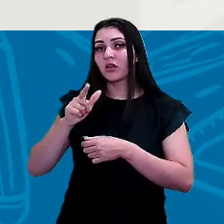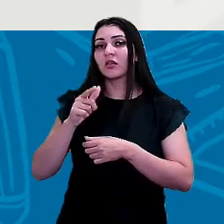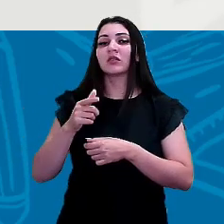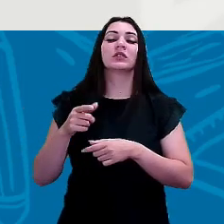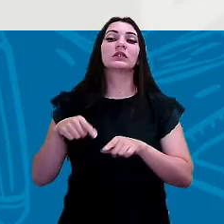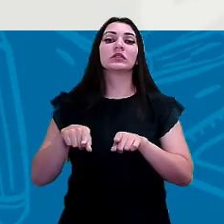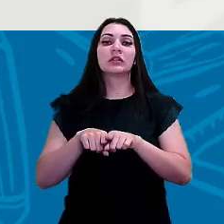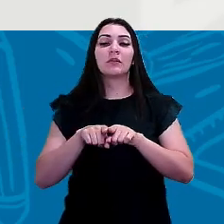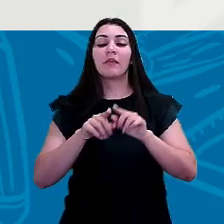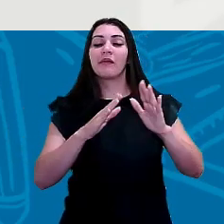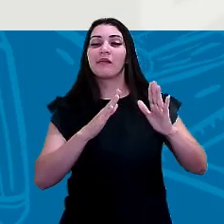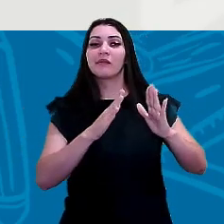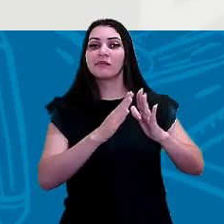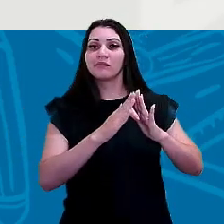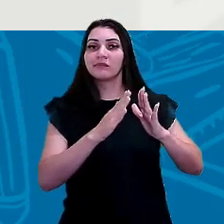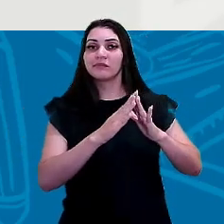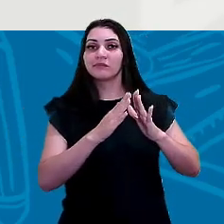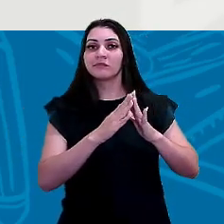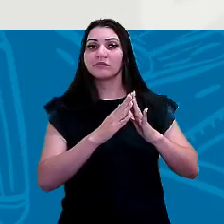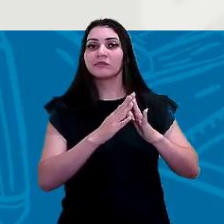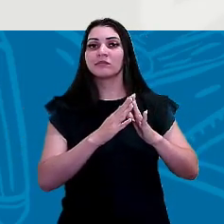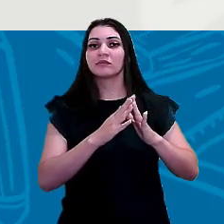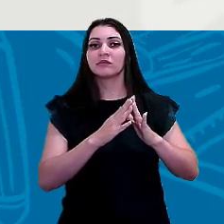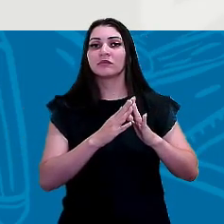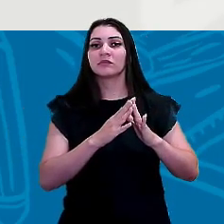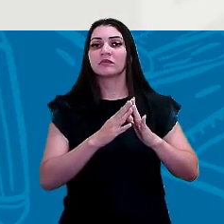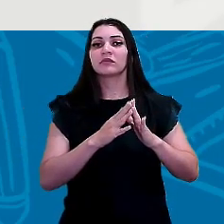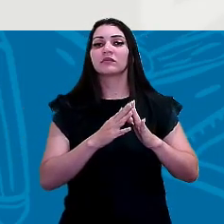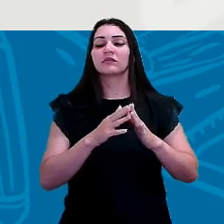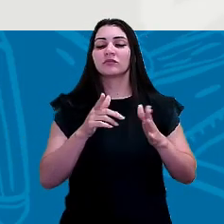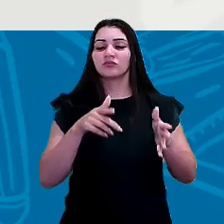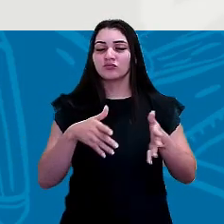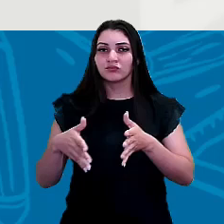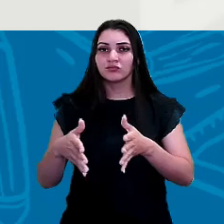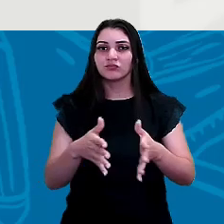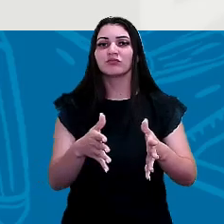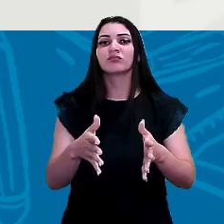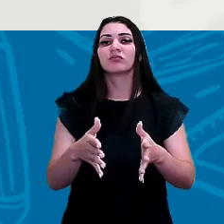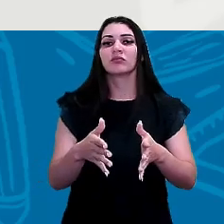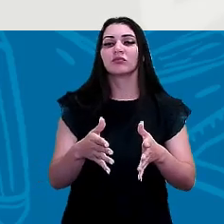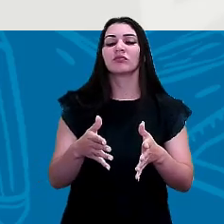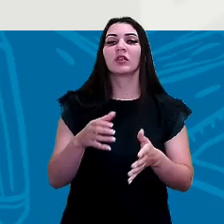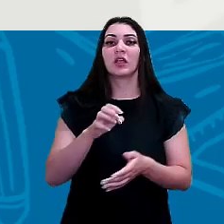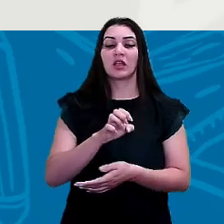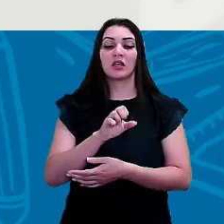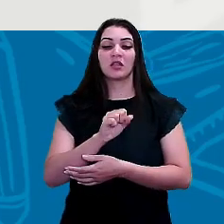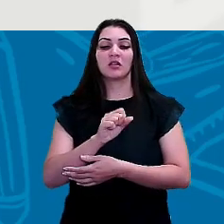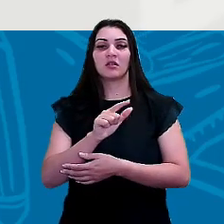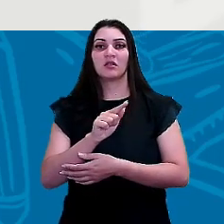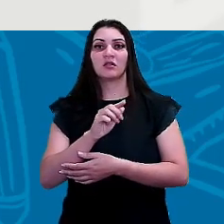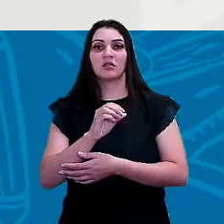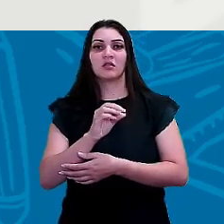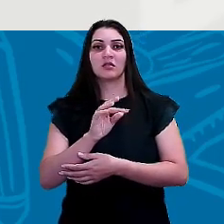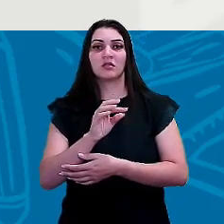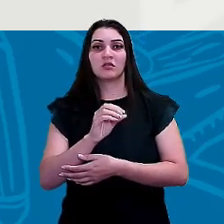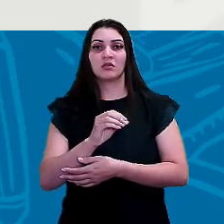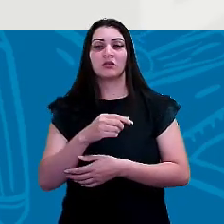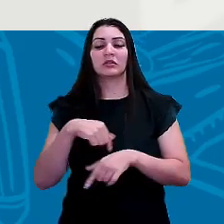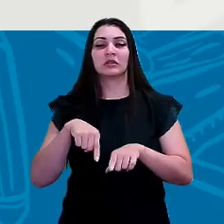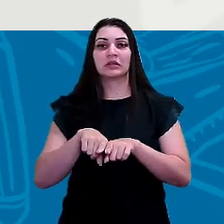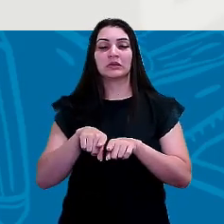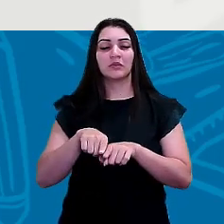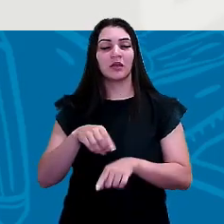casas que vão vir é os efluentes urbanos né? por exemplo os esgotos né? a presença dos aterros